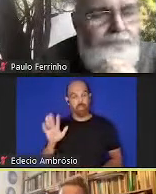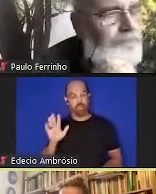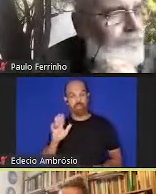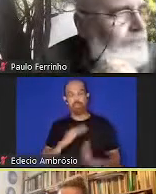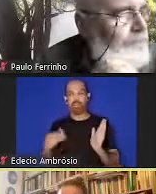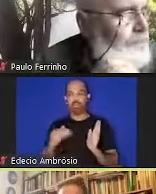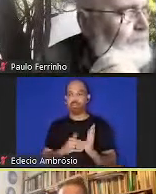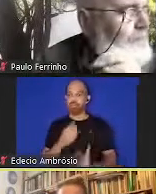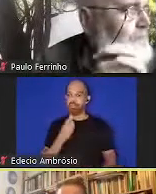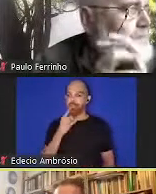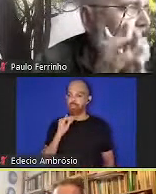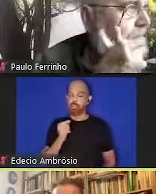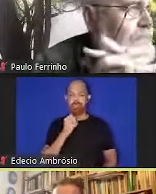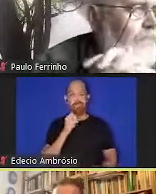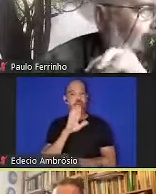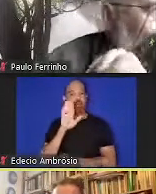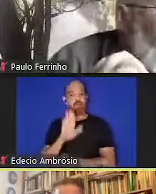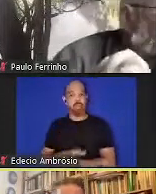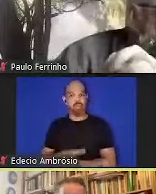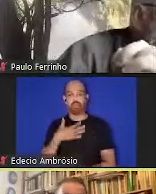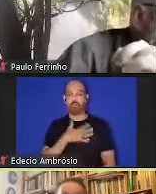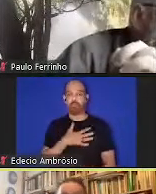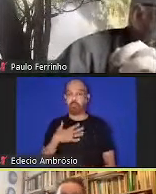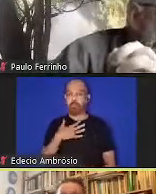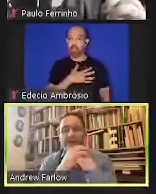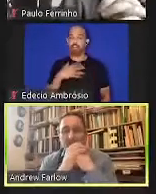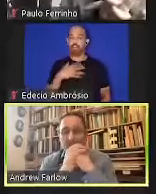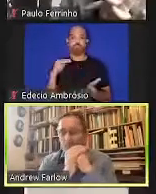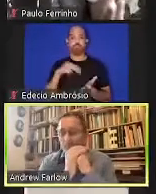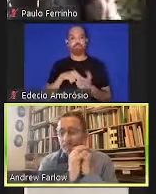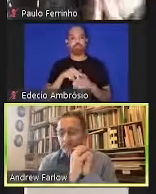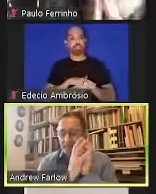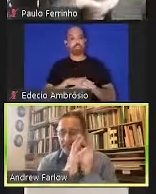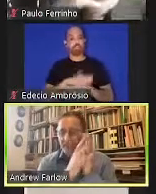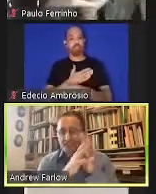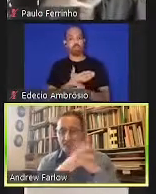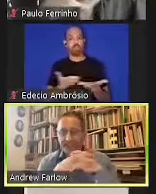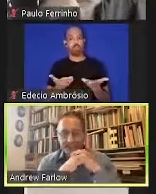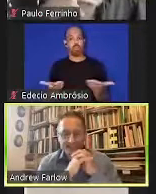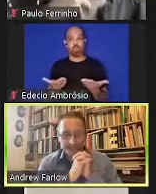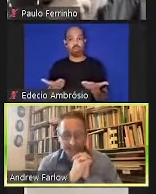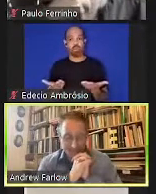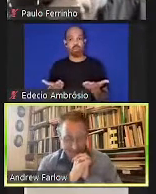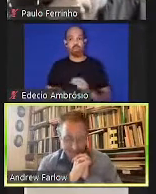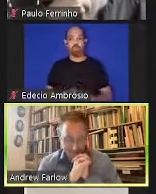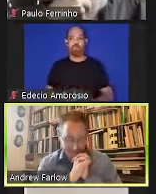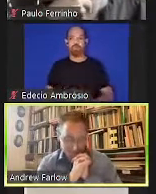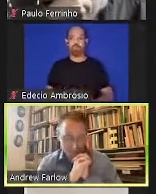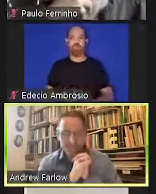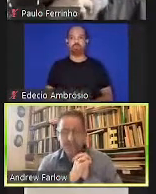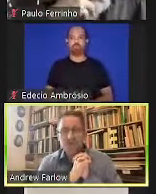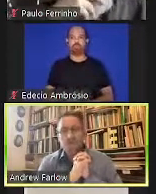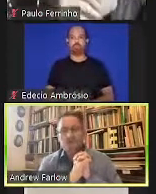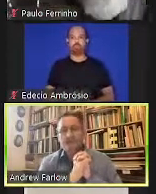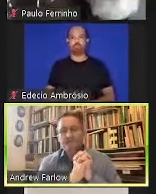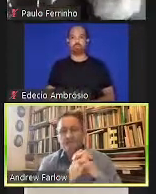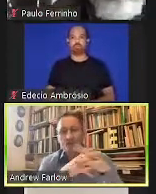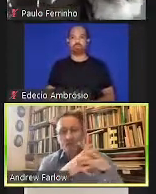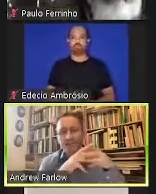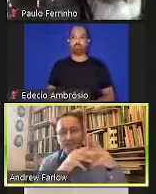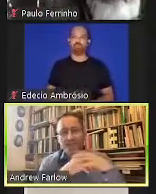Bom dia, boa tarde. É um prazer enorme falar com vocês hoje. Um pouco de